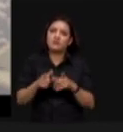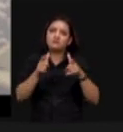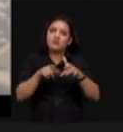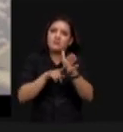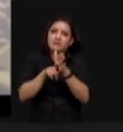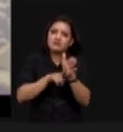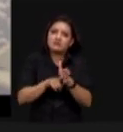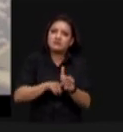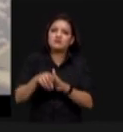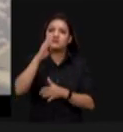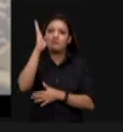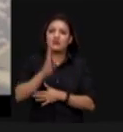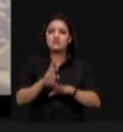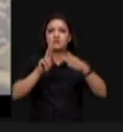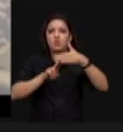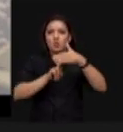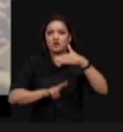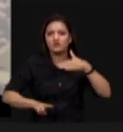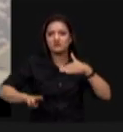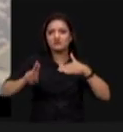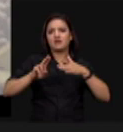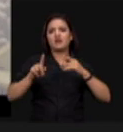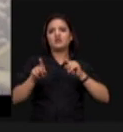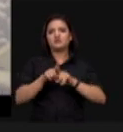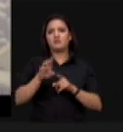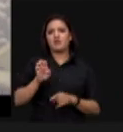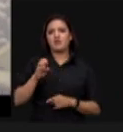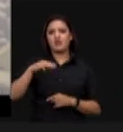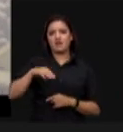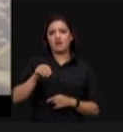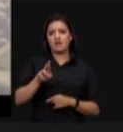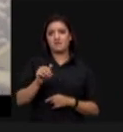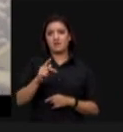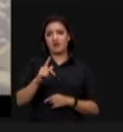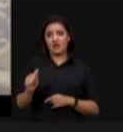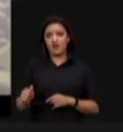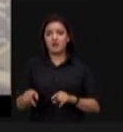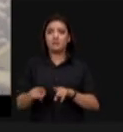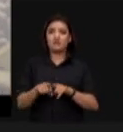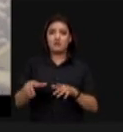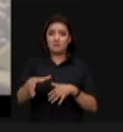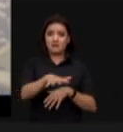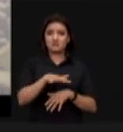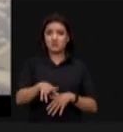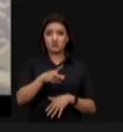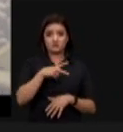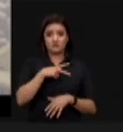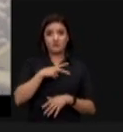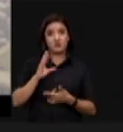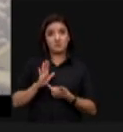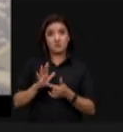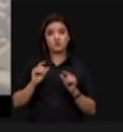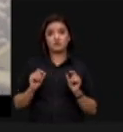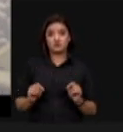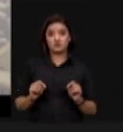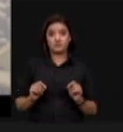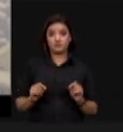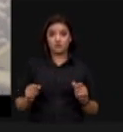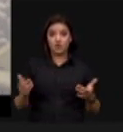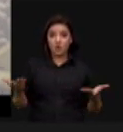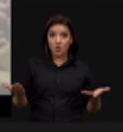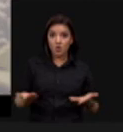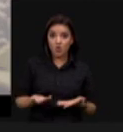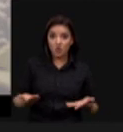do Brasil, universidades, a grande Ebra, a área de pesquisa estadual, e também setores privados, mostrando o seguinte, nós tivéssemos hoje